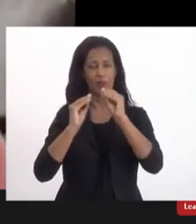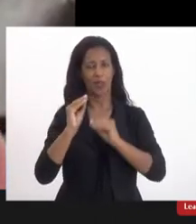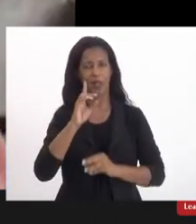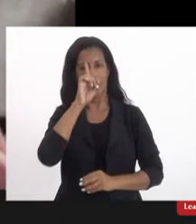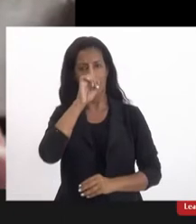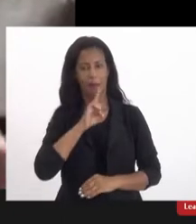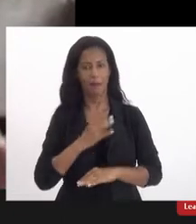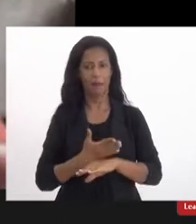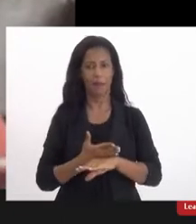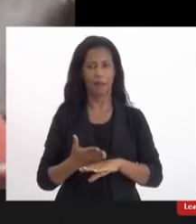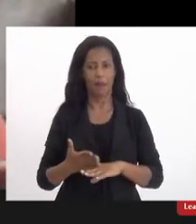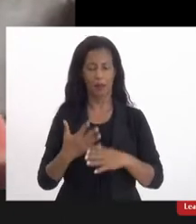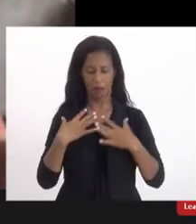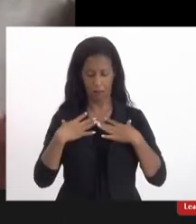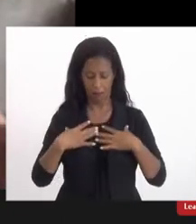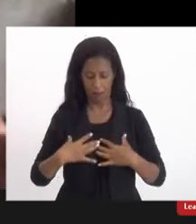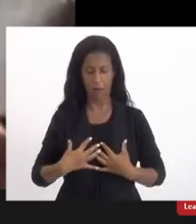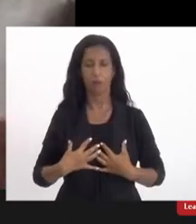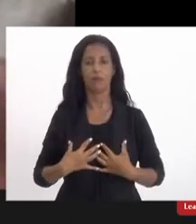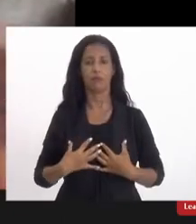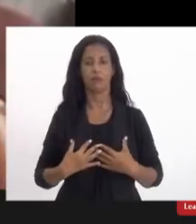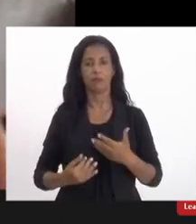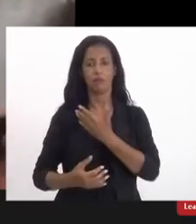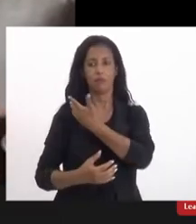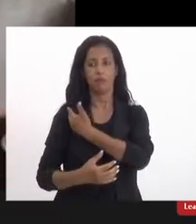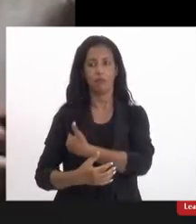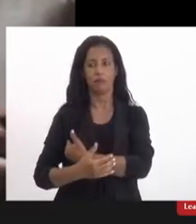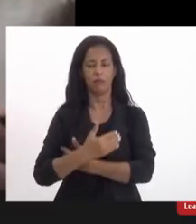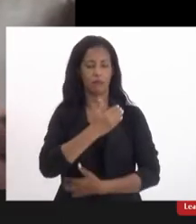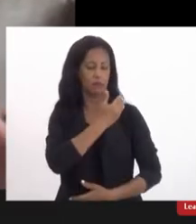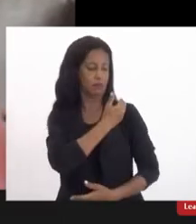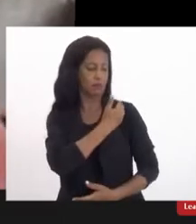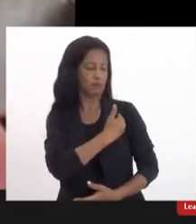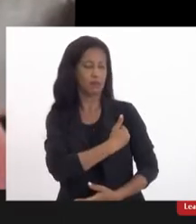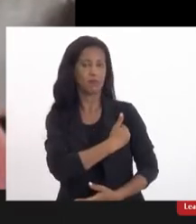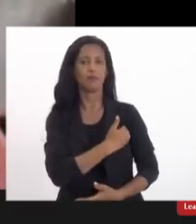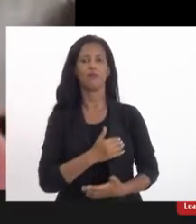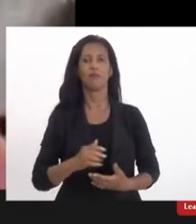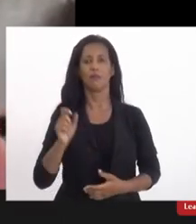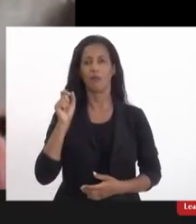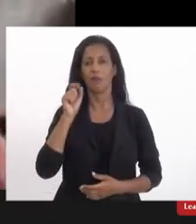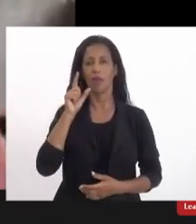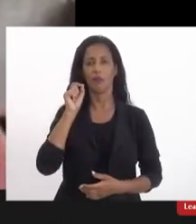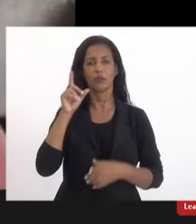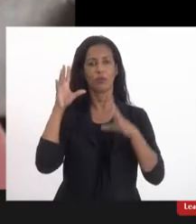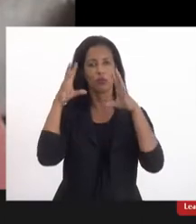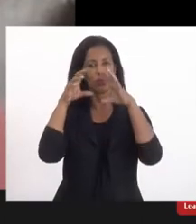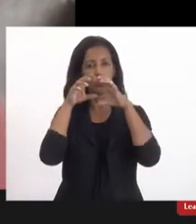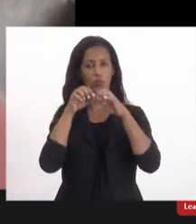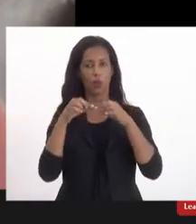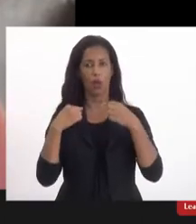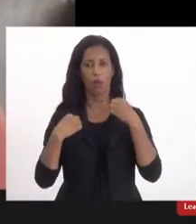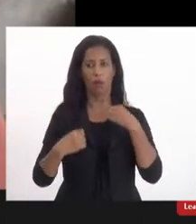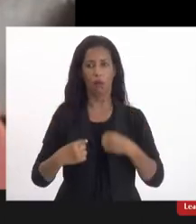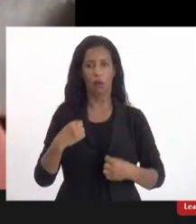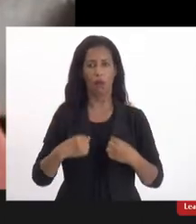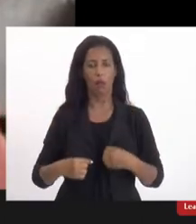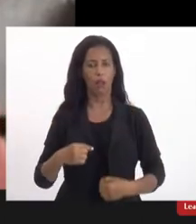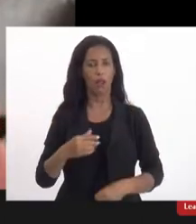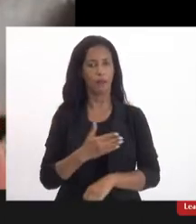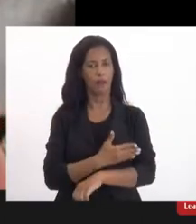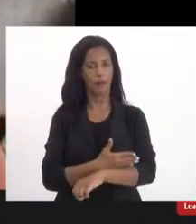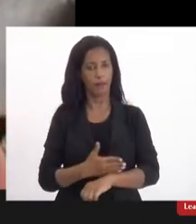branco estou vestindo uma blusa de manga curta azul escura com algumas linhas em branco